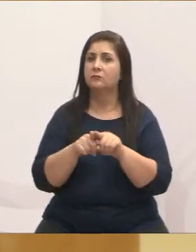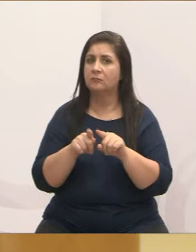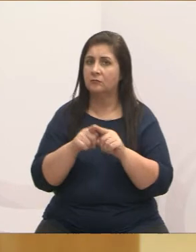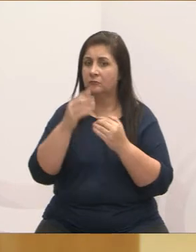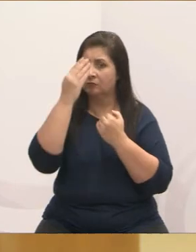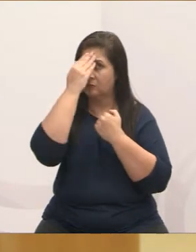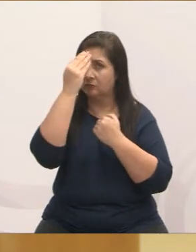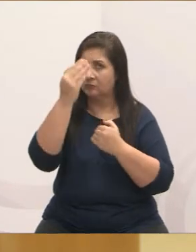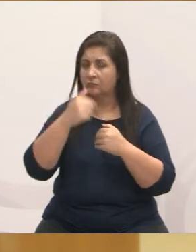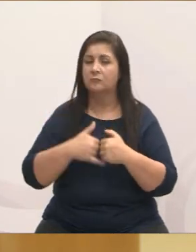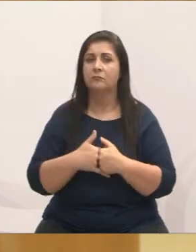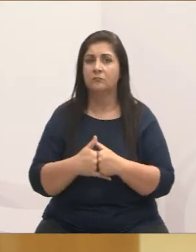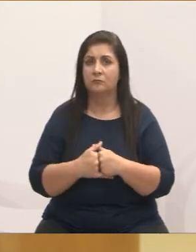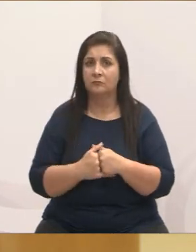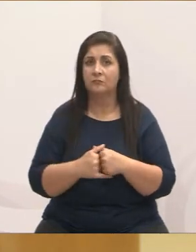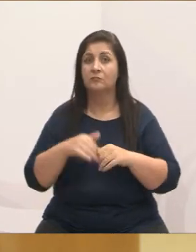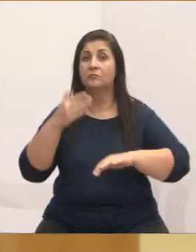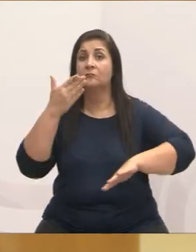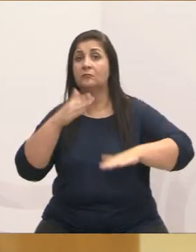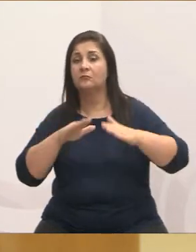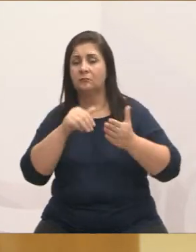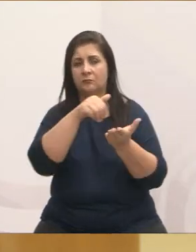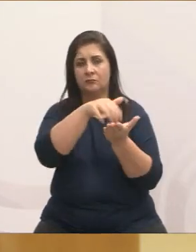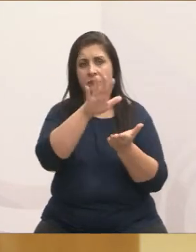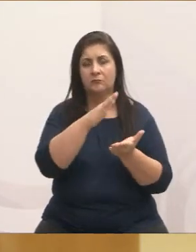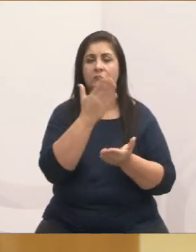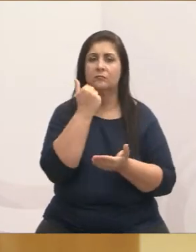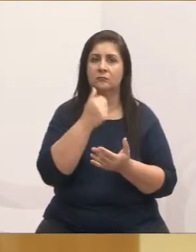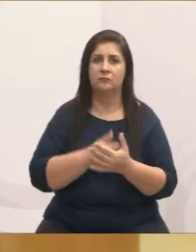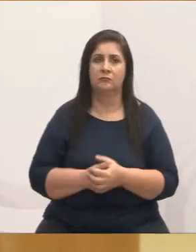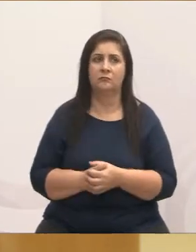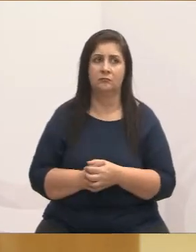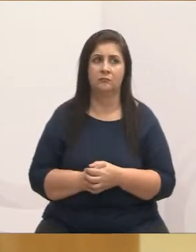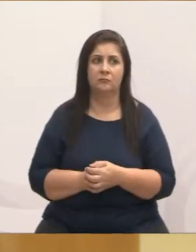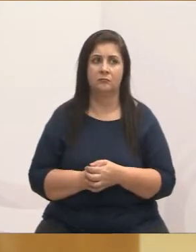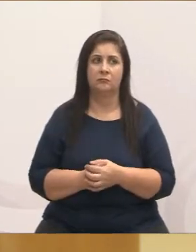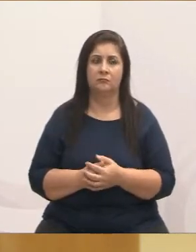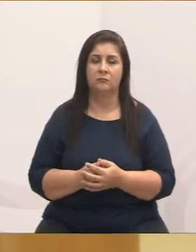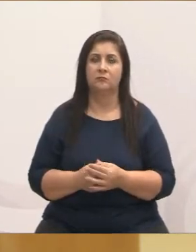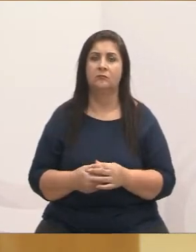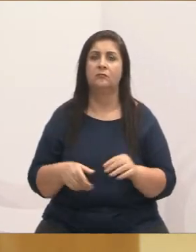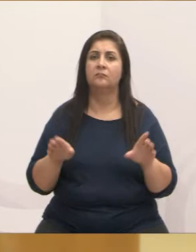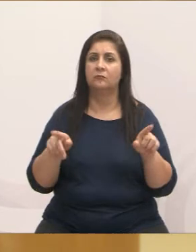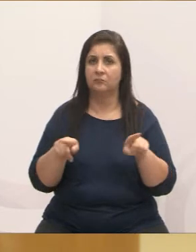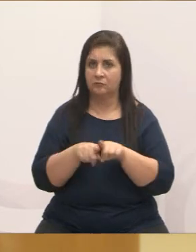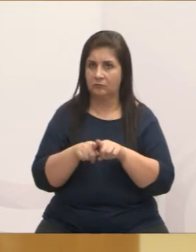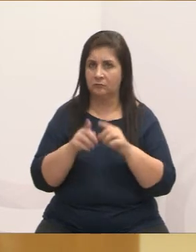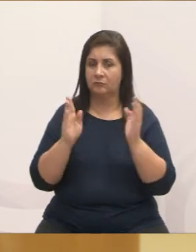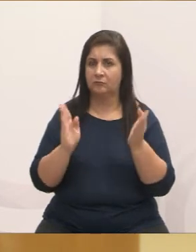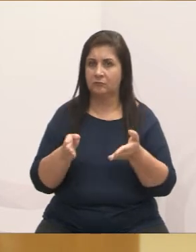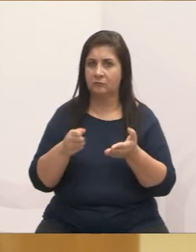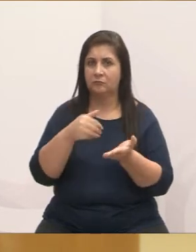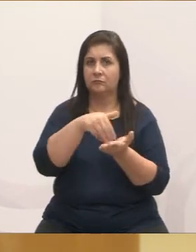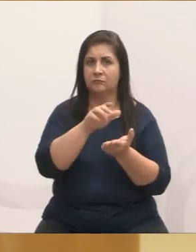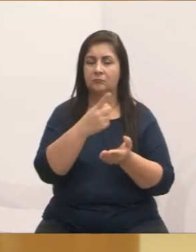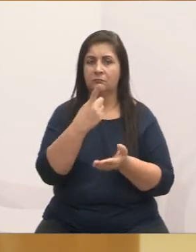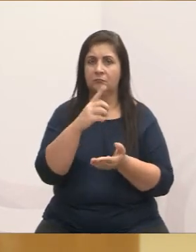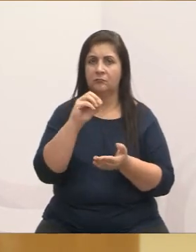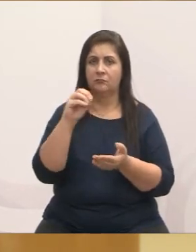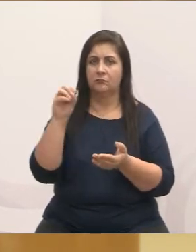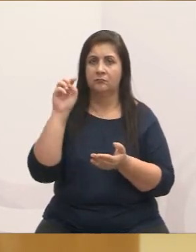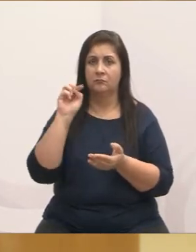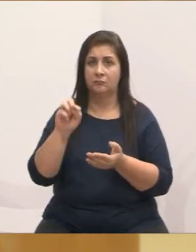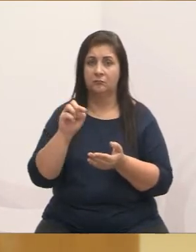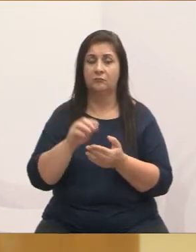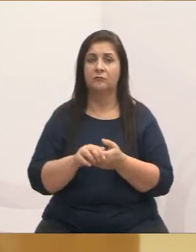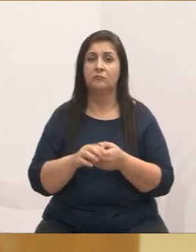que está mandando ração, periodicamente, mas eu já mandei emenda também agora, de 100 mil, para que seja dividida entre os